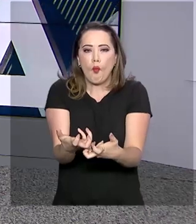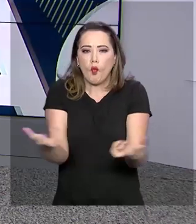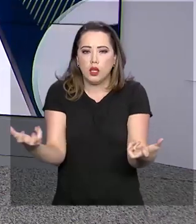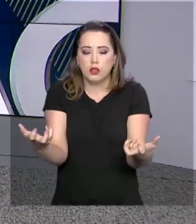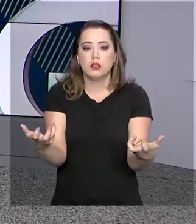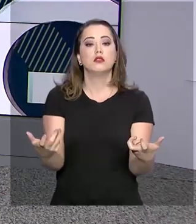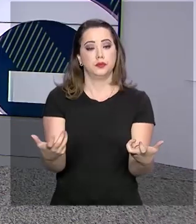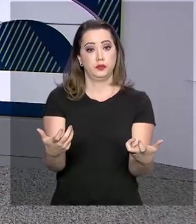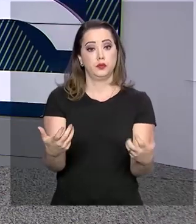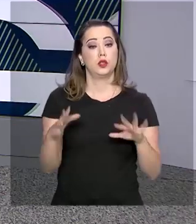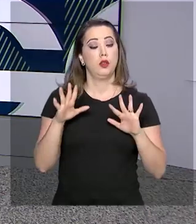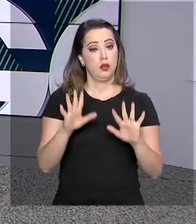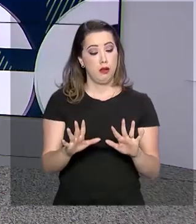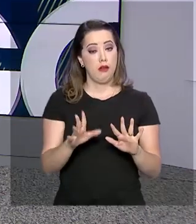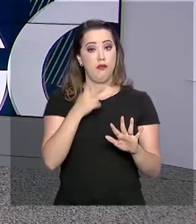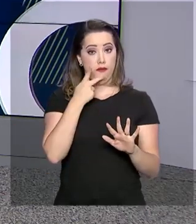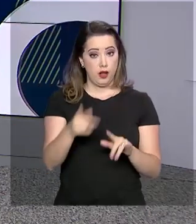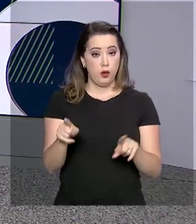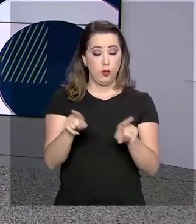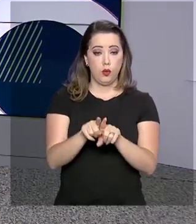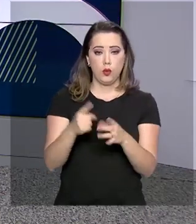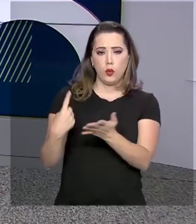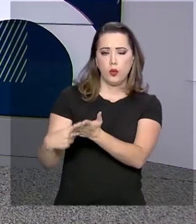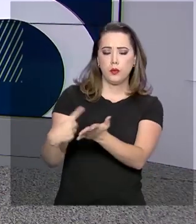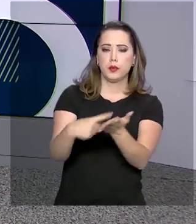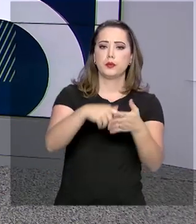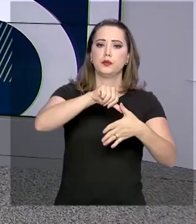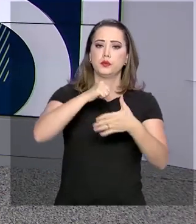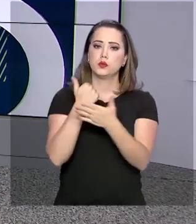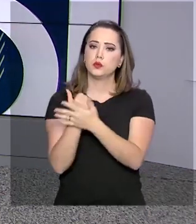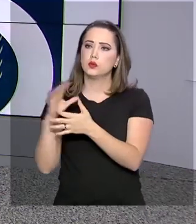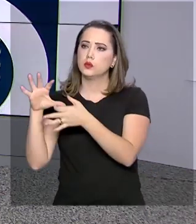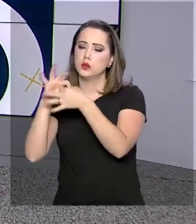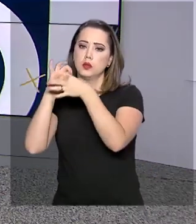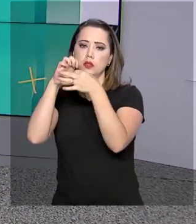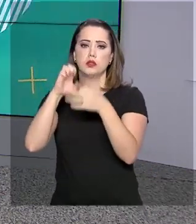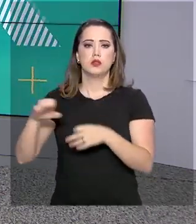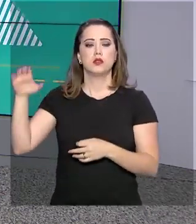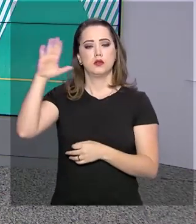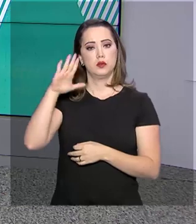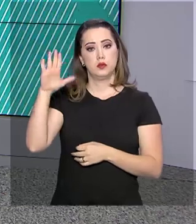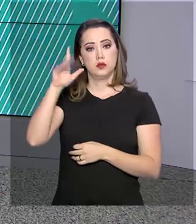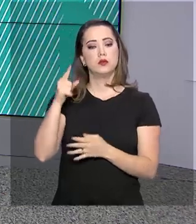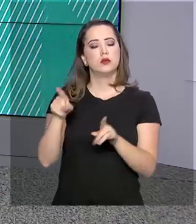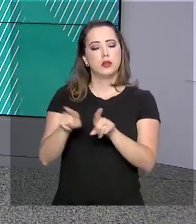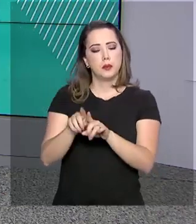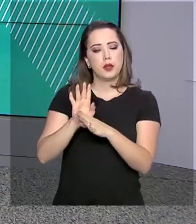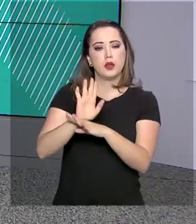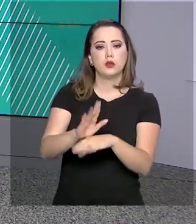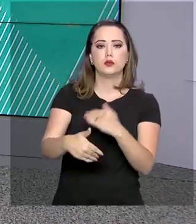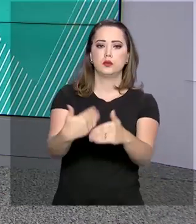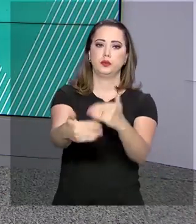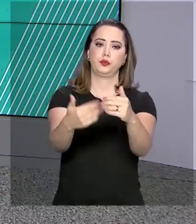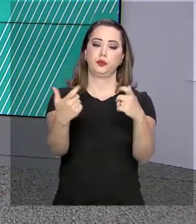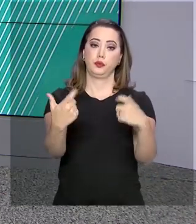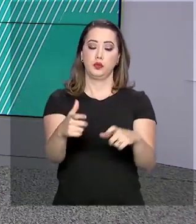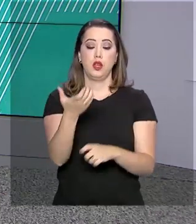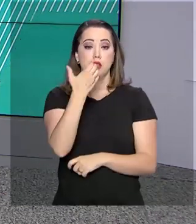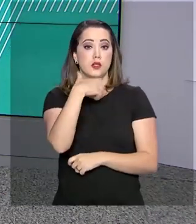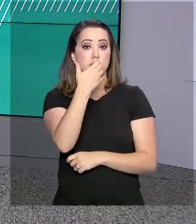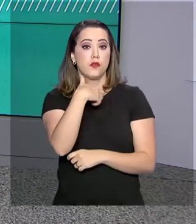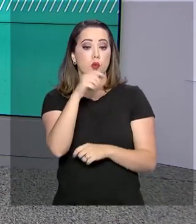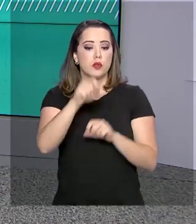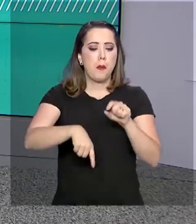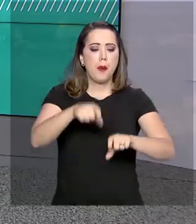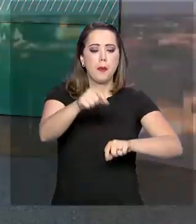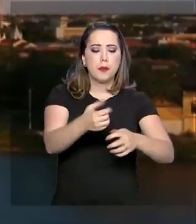nordestino. Bolsonaro diz que o acordo entre Mercosul e União Europeia também pode ajudar no desenvolvimento da fruticultura